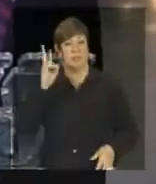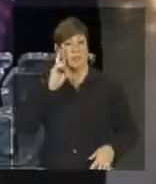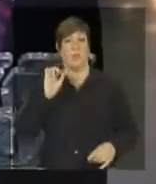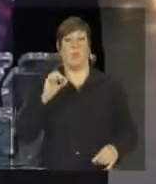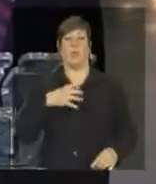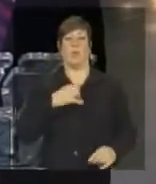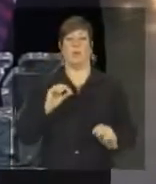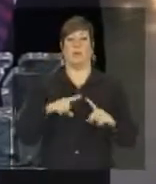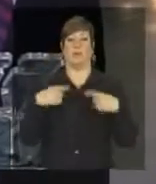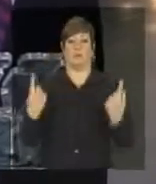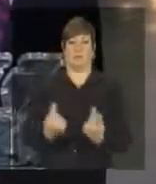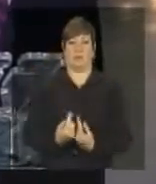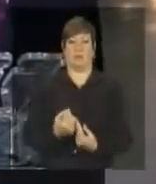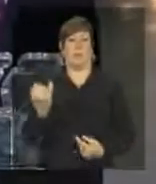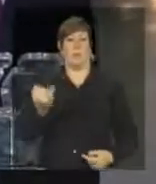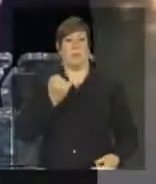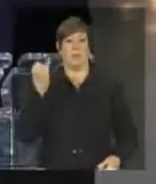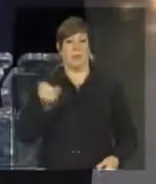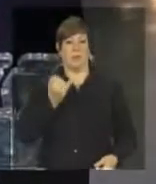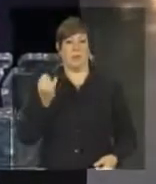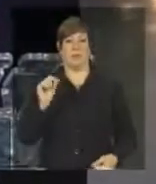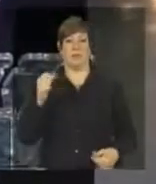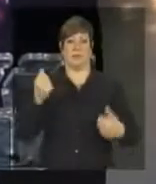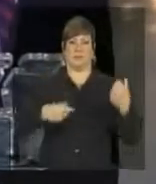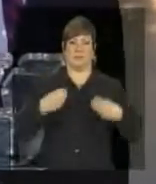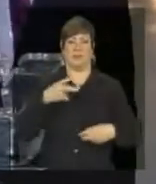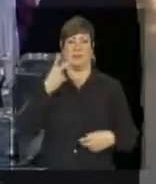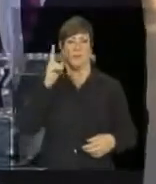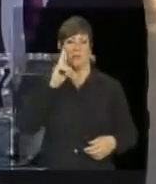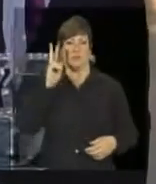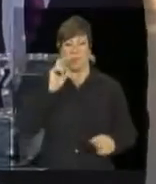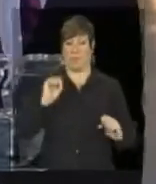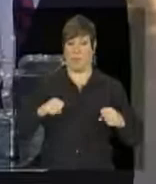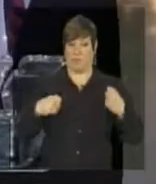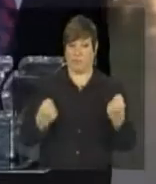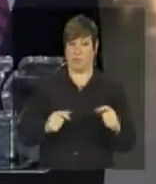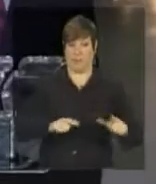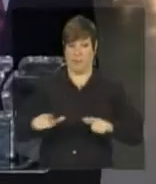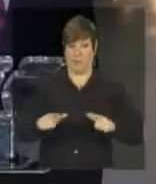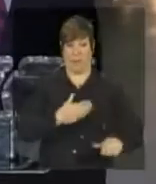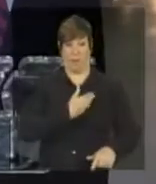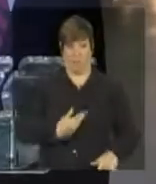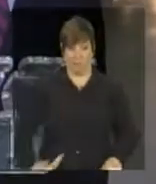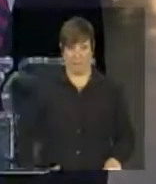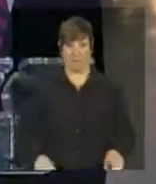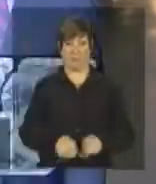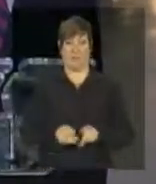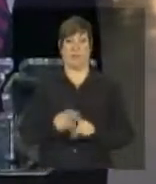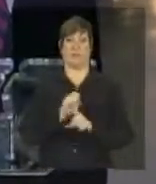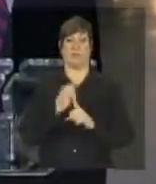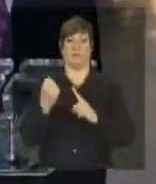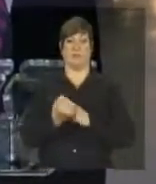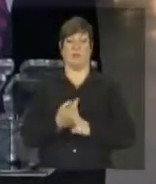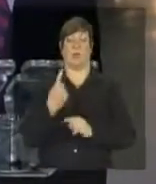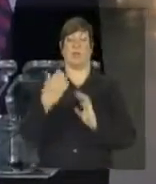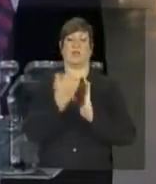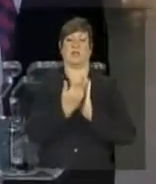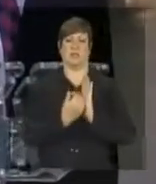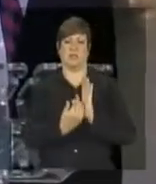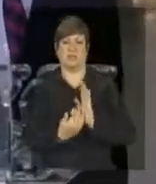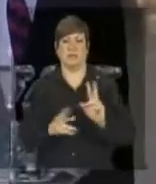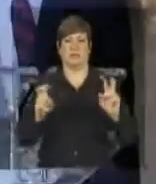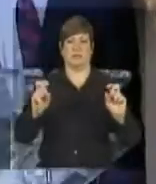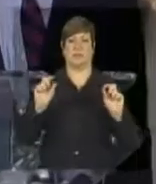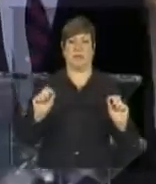vale destacar não só o engajamento do governo mas da sociedade, uma agenda que se mostra agora